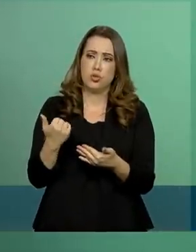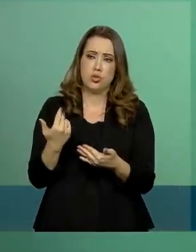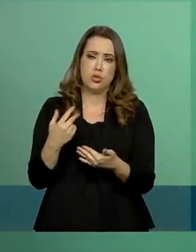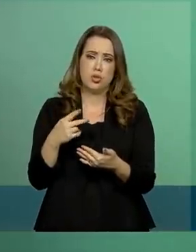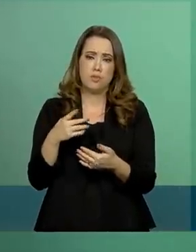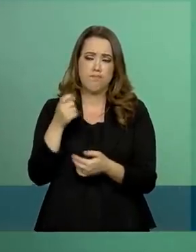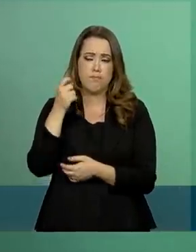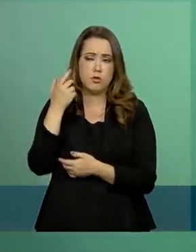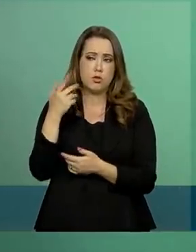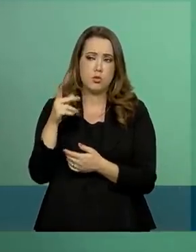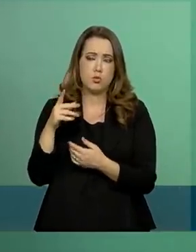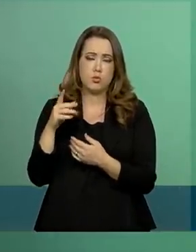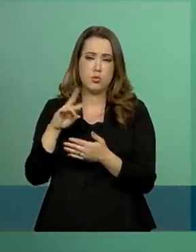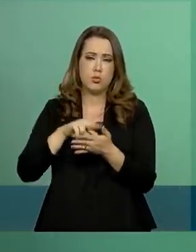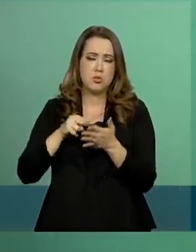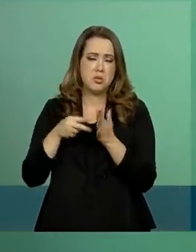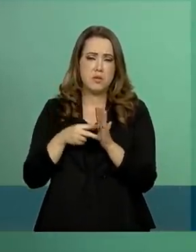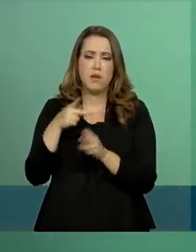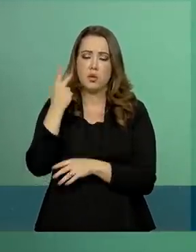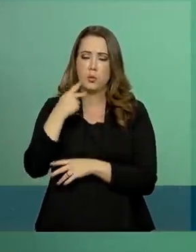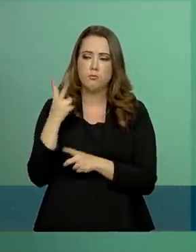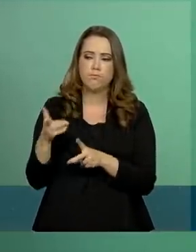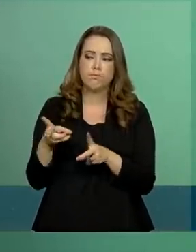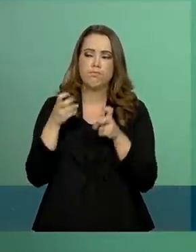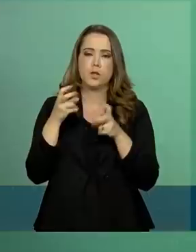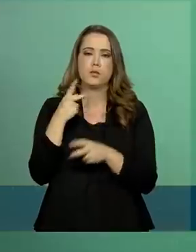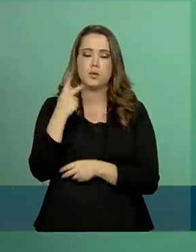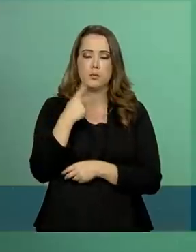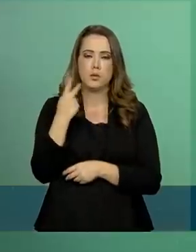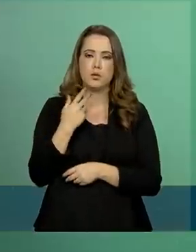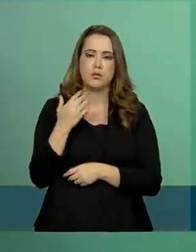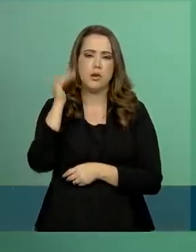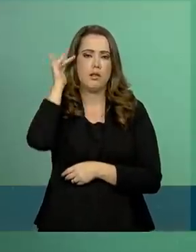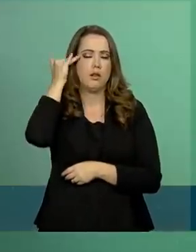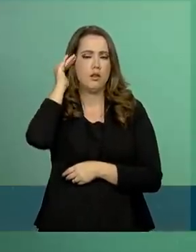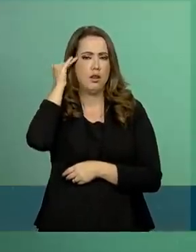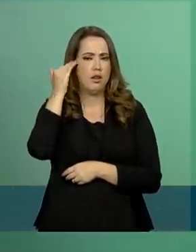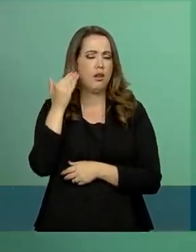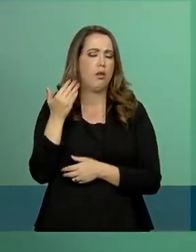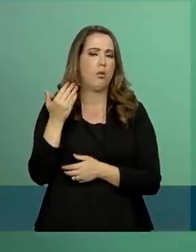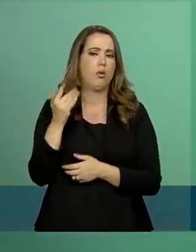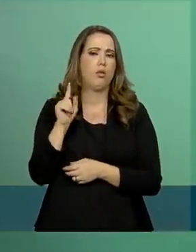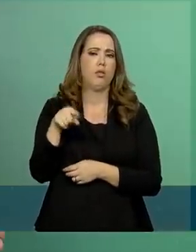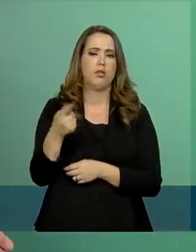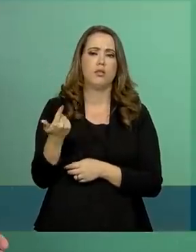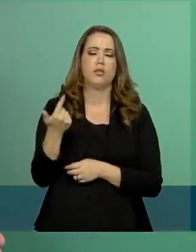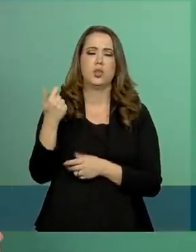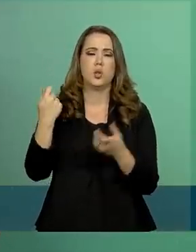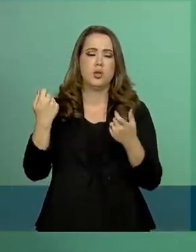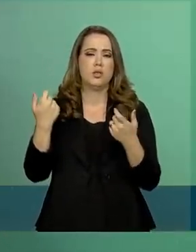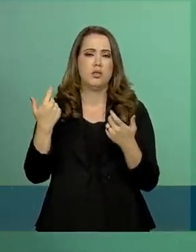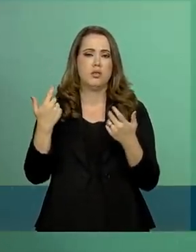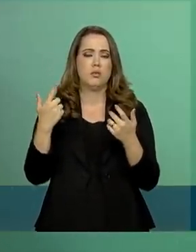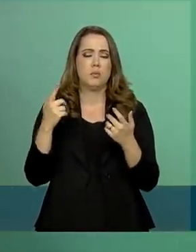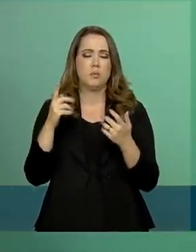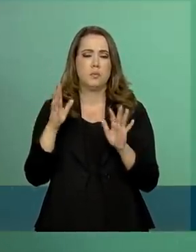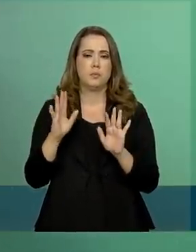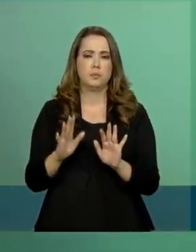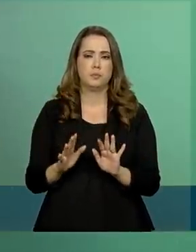políticos, das suas percepções políticas, ele entendeu que nem que não é necessário,